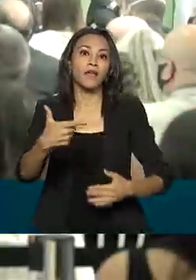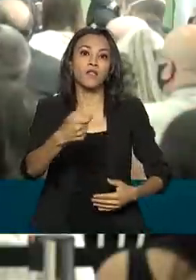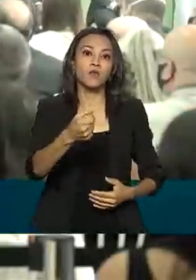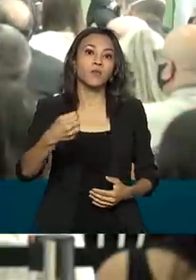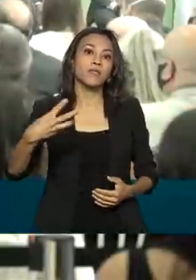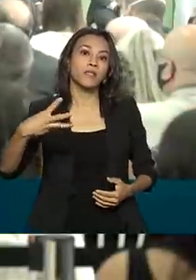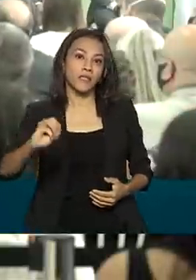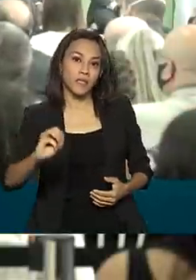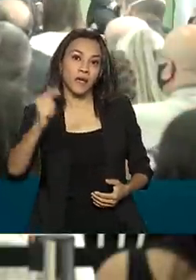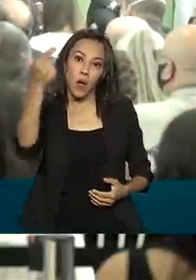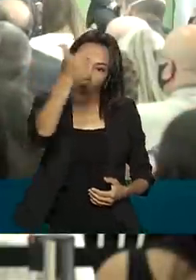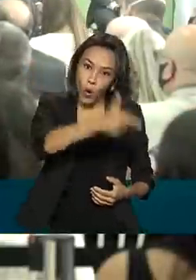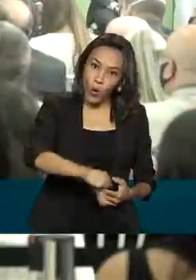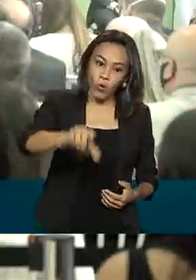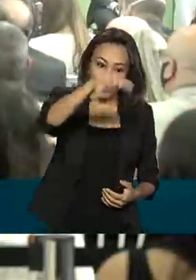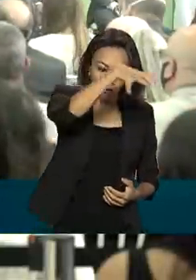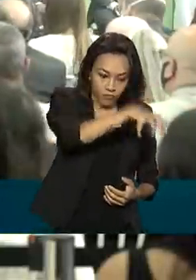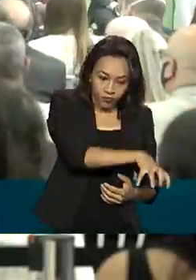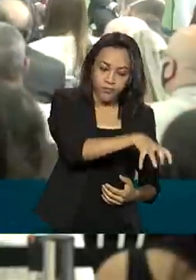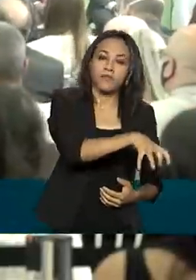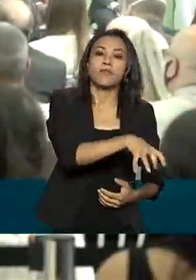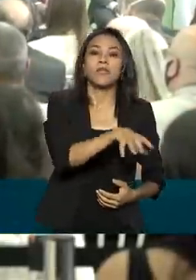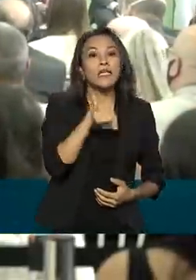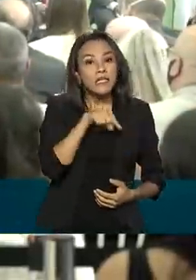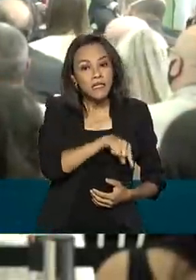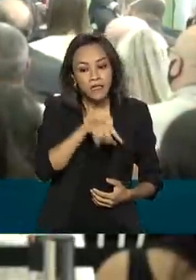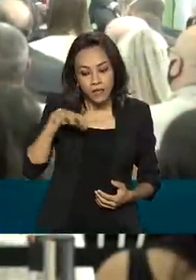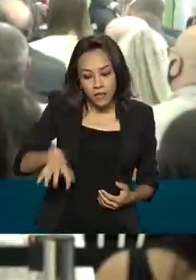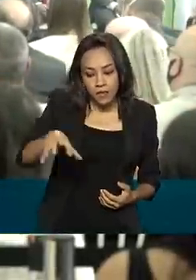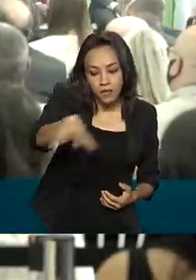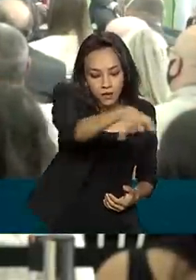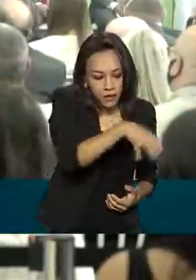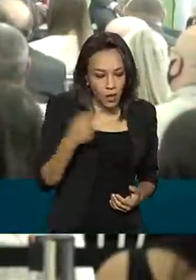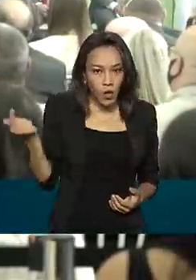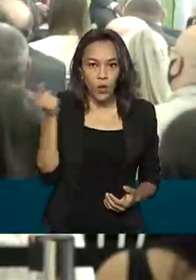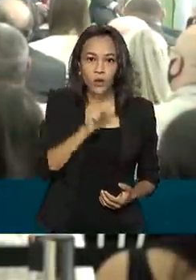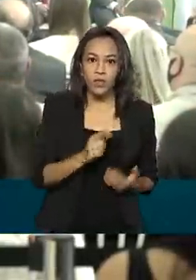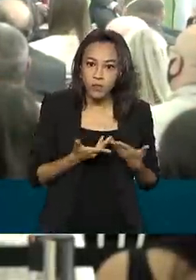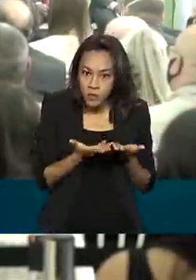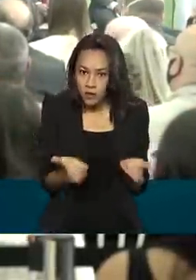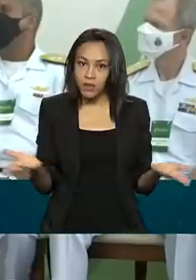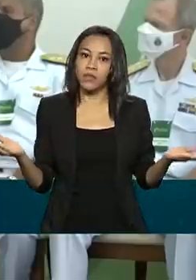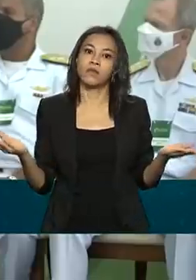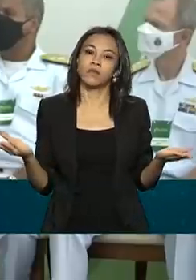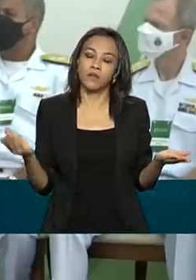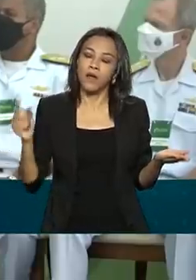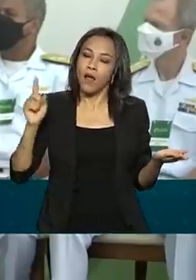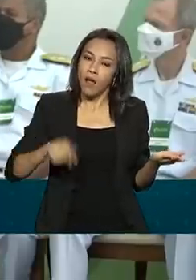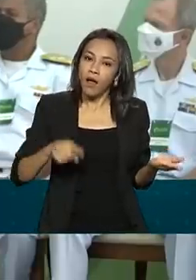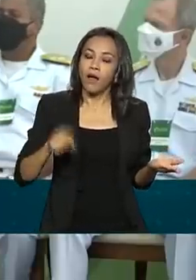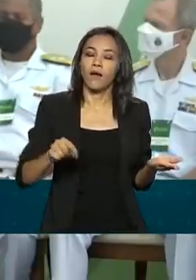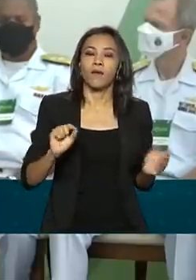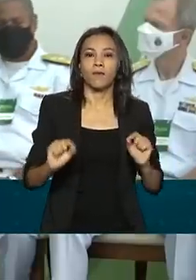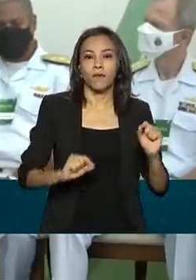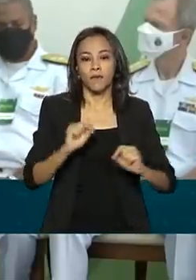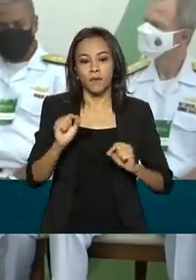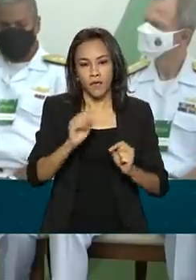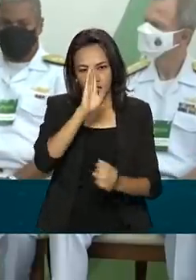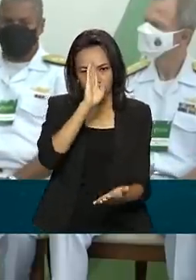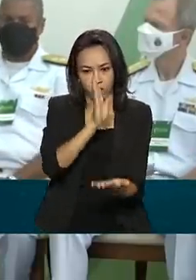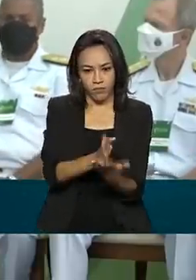tudo isso só foi possível por conta de superação, de